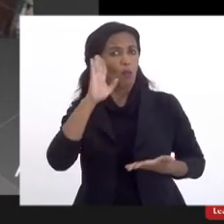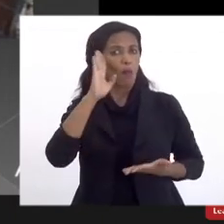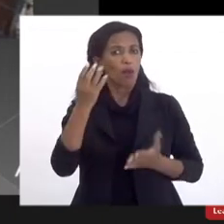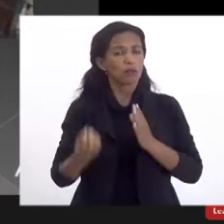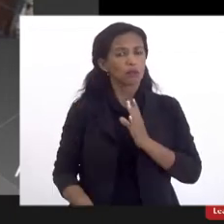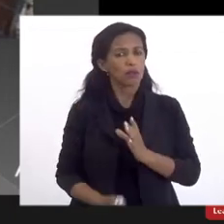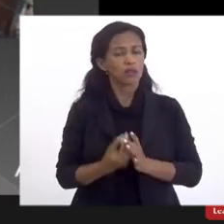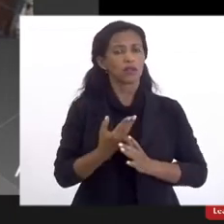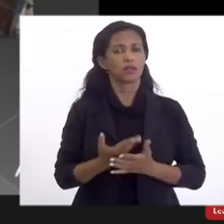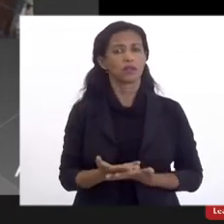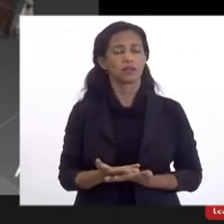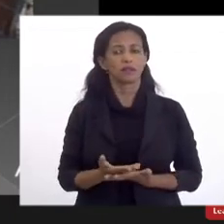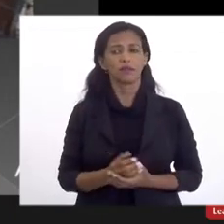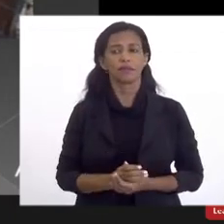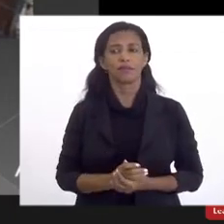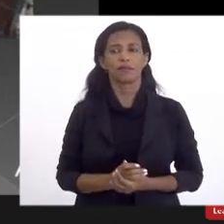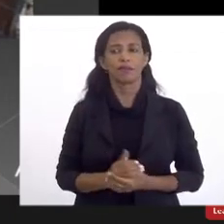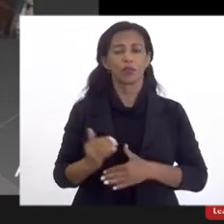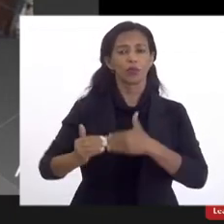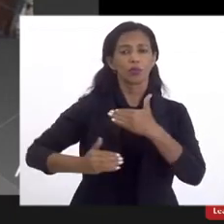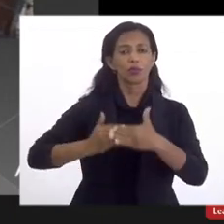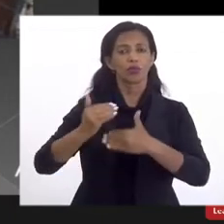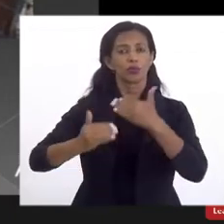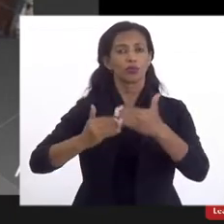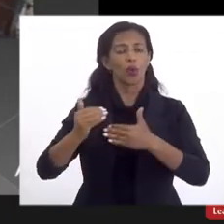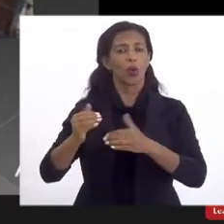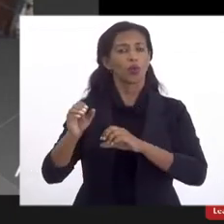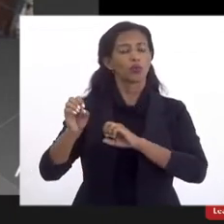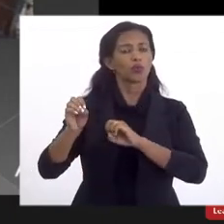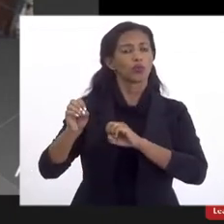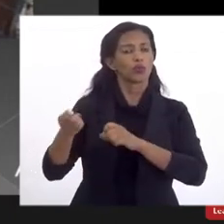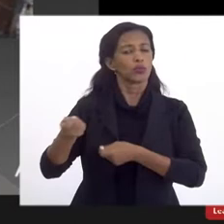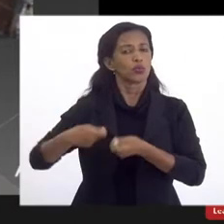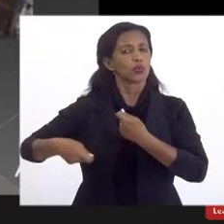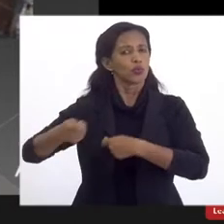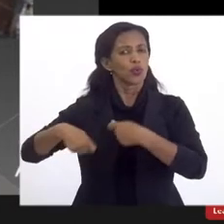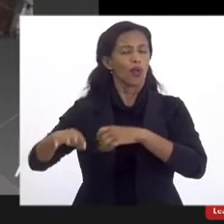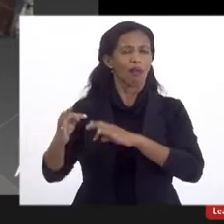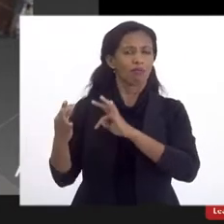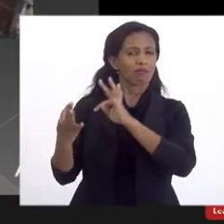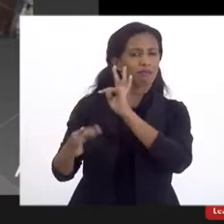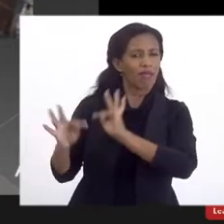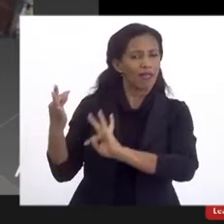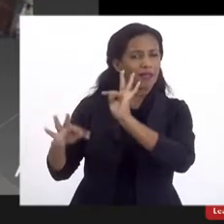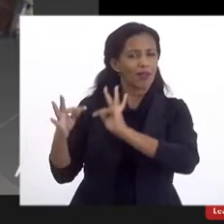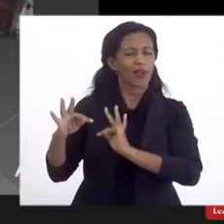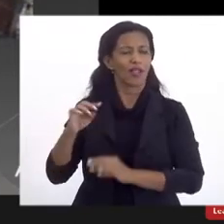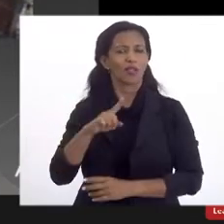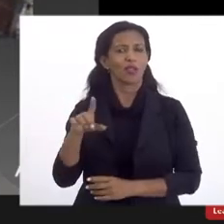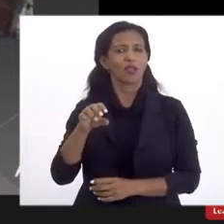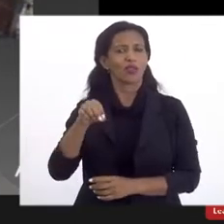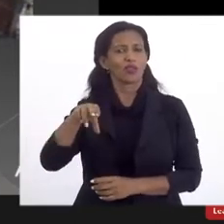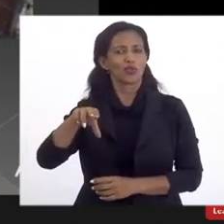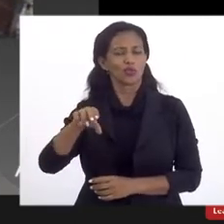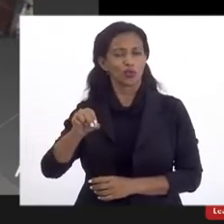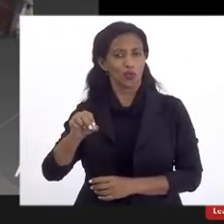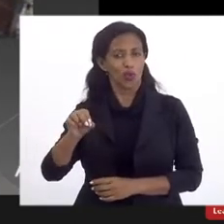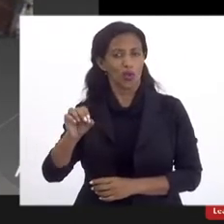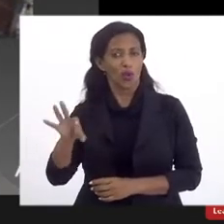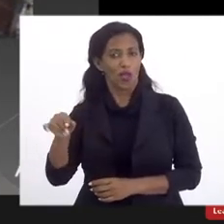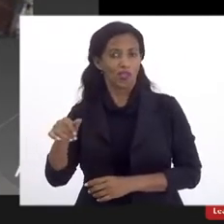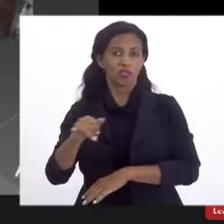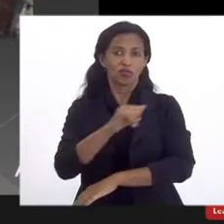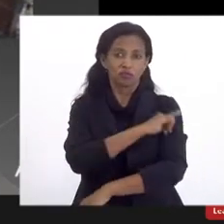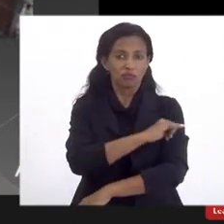criação o desenvolvimento sociocultural, econômico, tecnológico, da Zona Oeste do Rio de